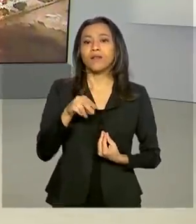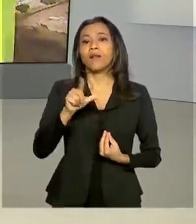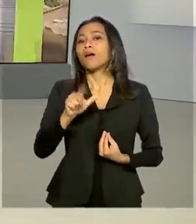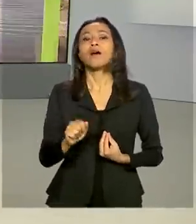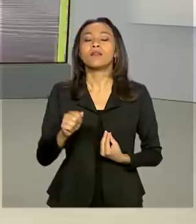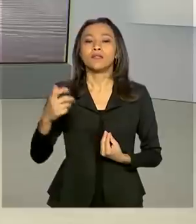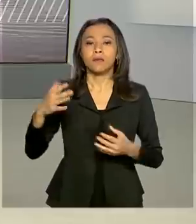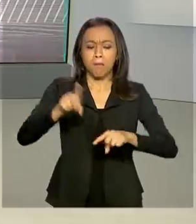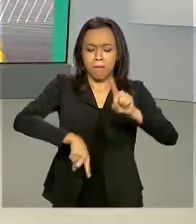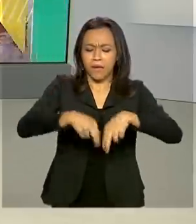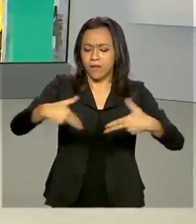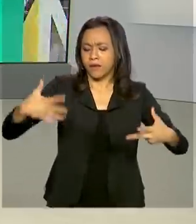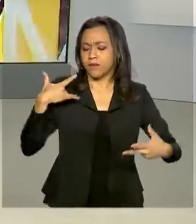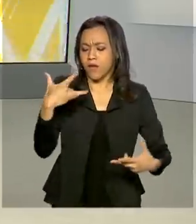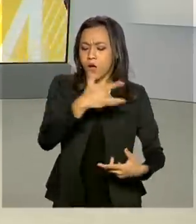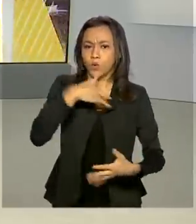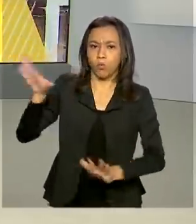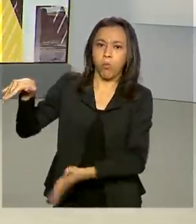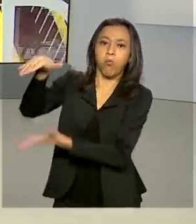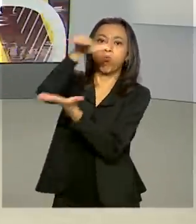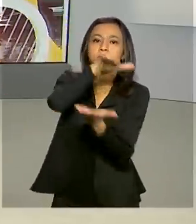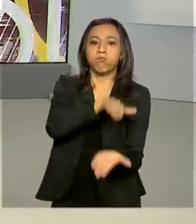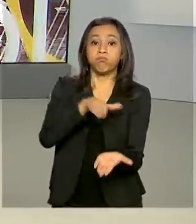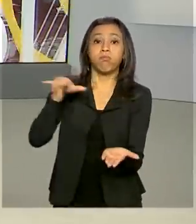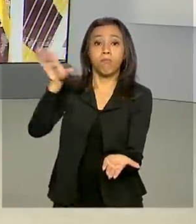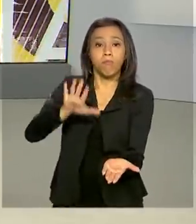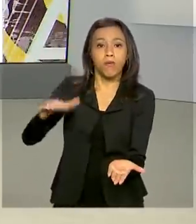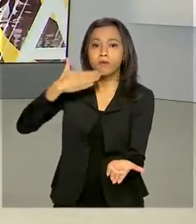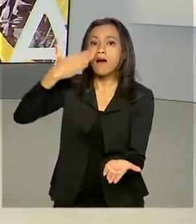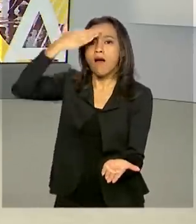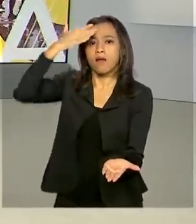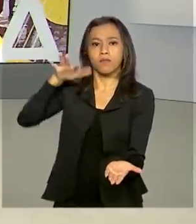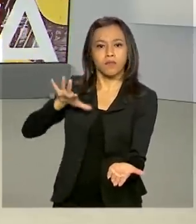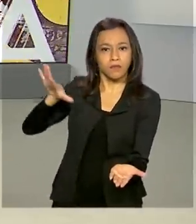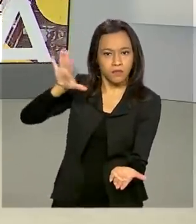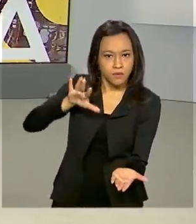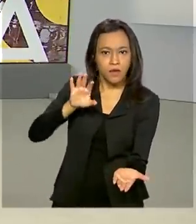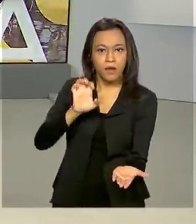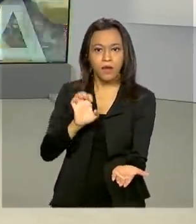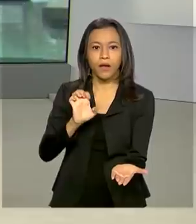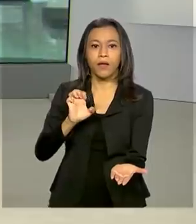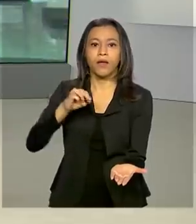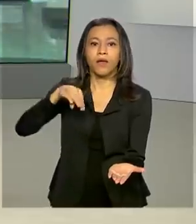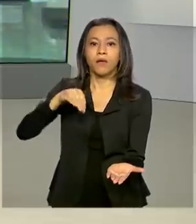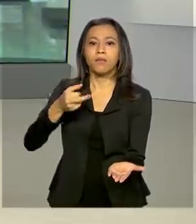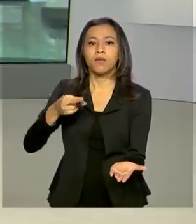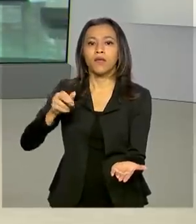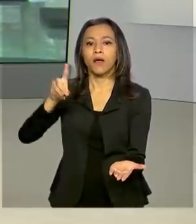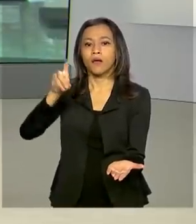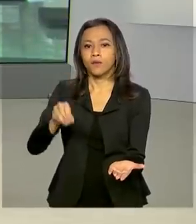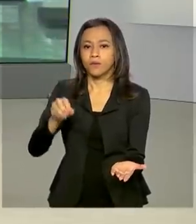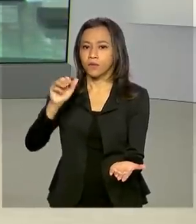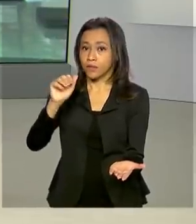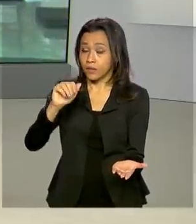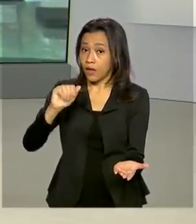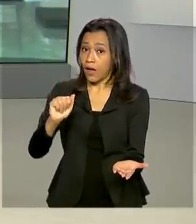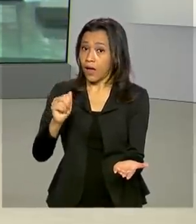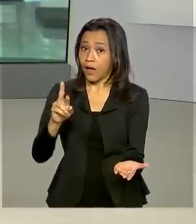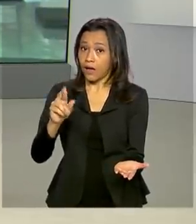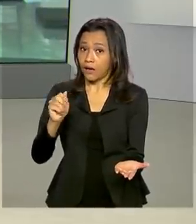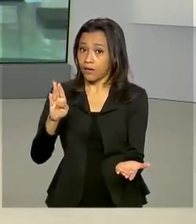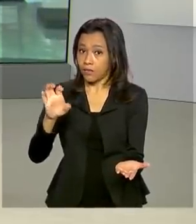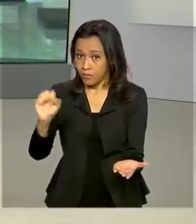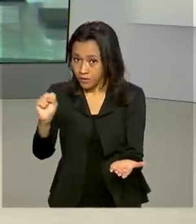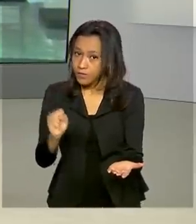saúde doados pelos Emirados Árabes. A gente conversa agora com a repórter Lucena Colares de Holanda. Ela traz os detalhes para a gente. Lucena, bom dia.